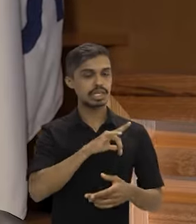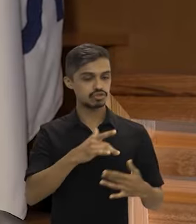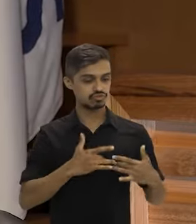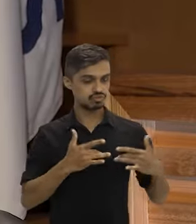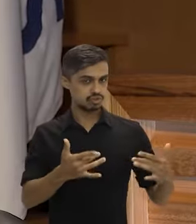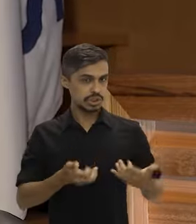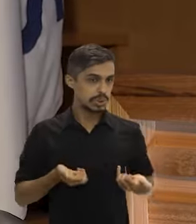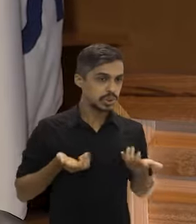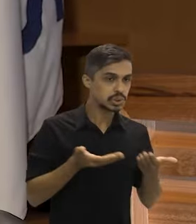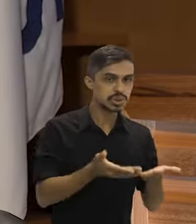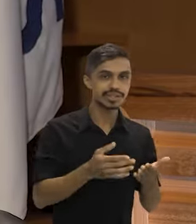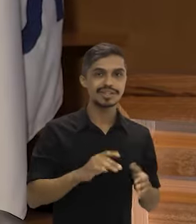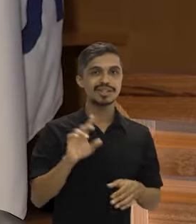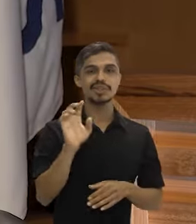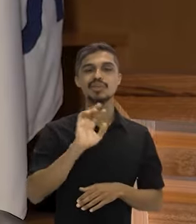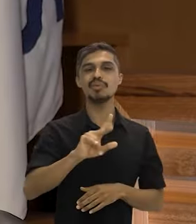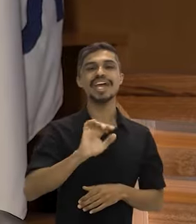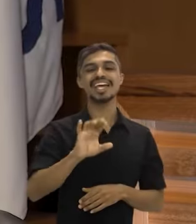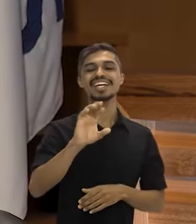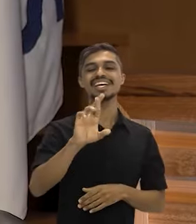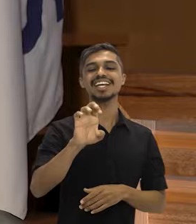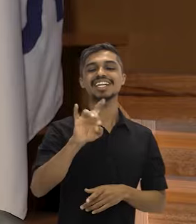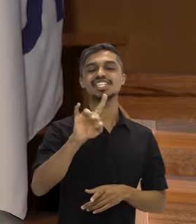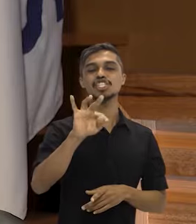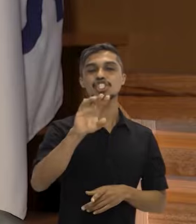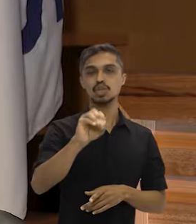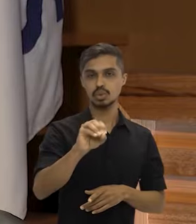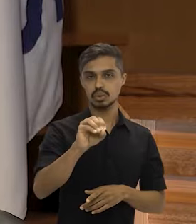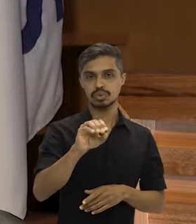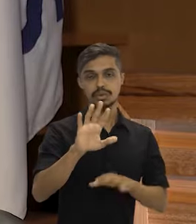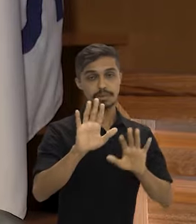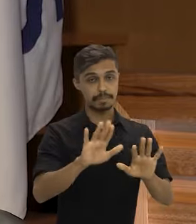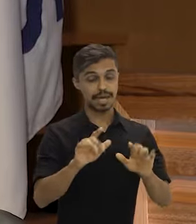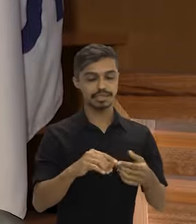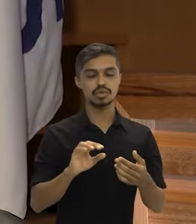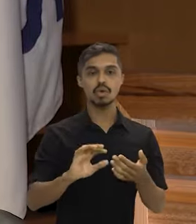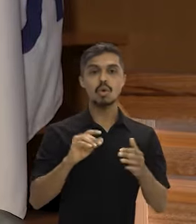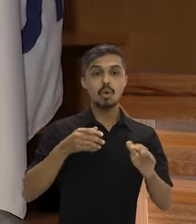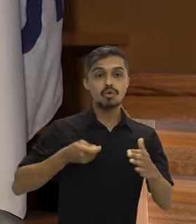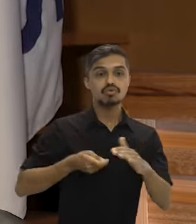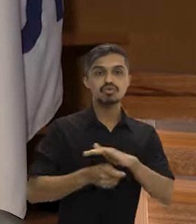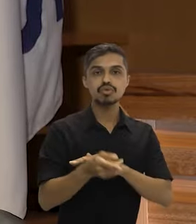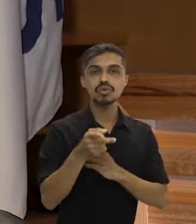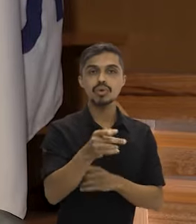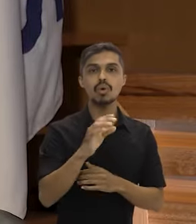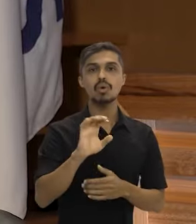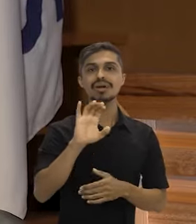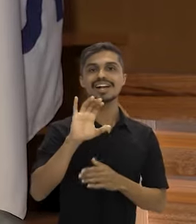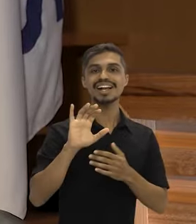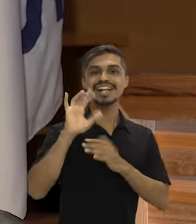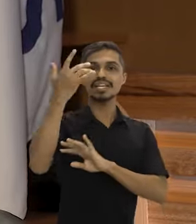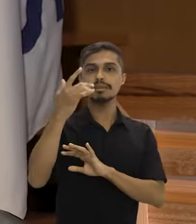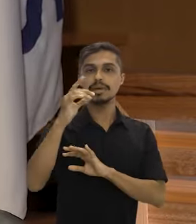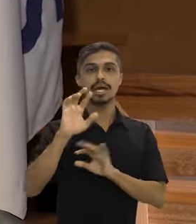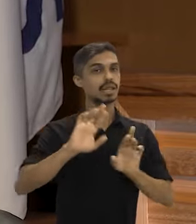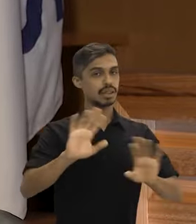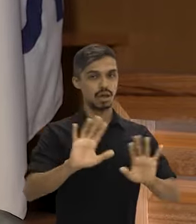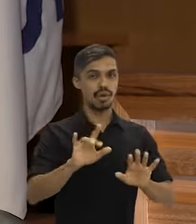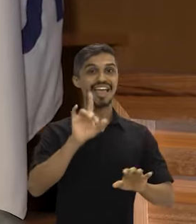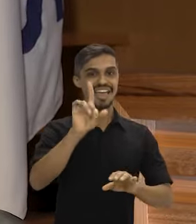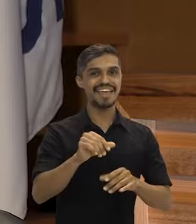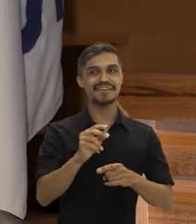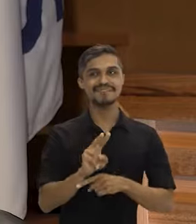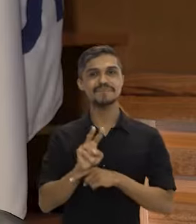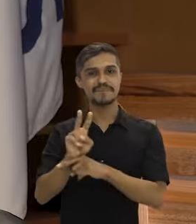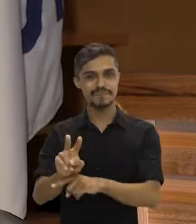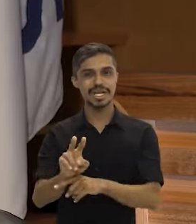devolver. Não é crédito. São recursos não reembolsáveis. O Fundo Clima, não. O Fundo Clima é um